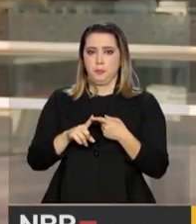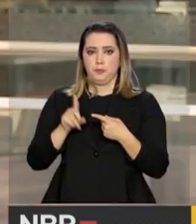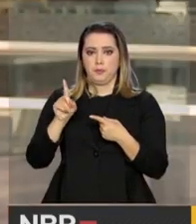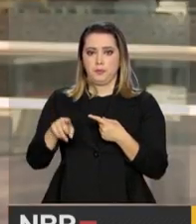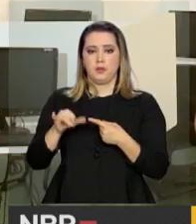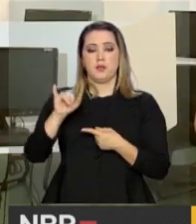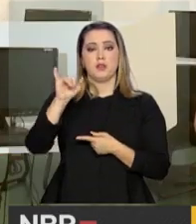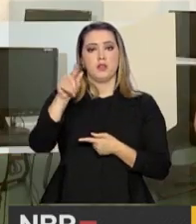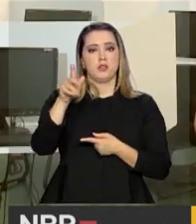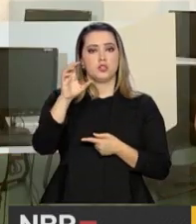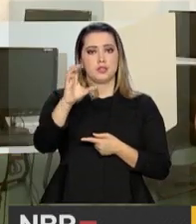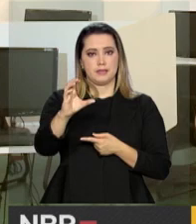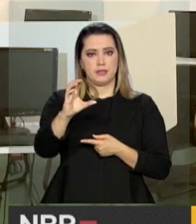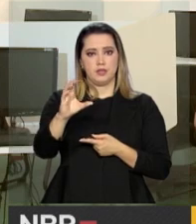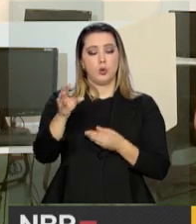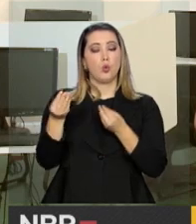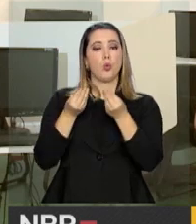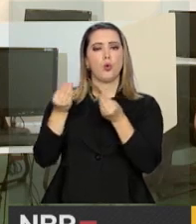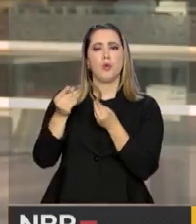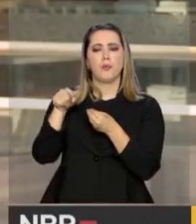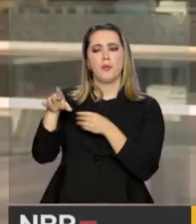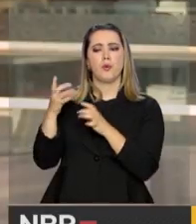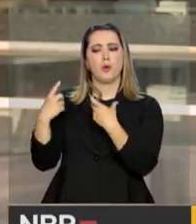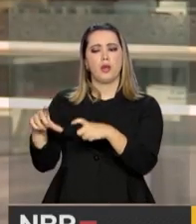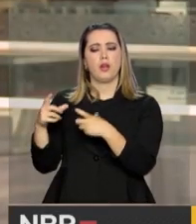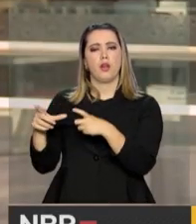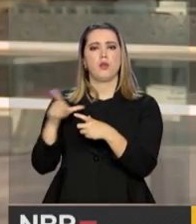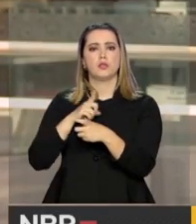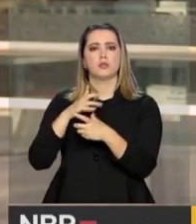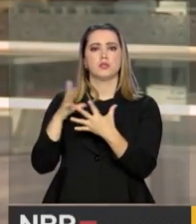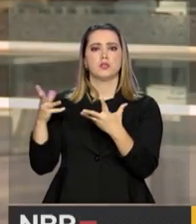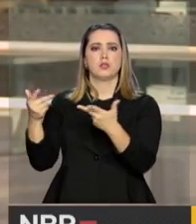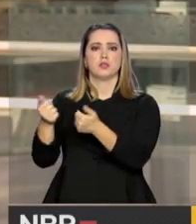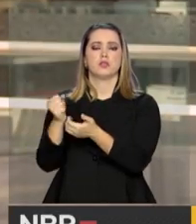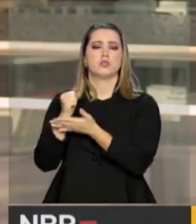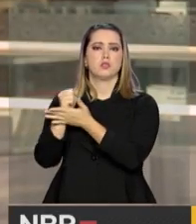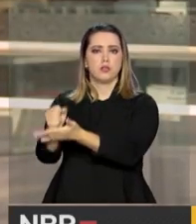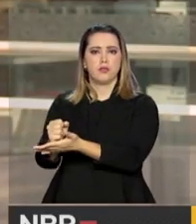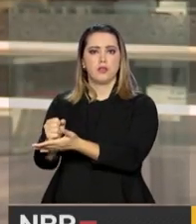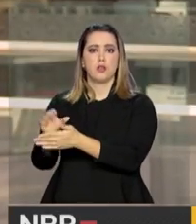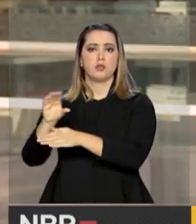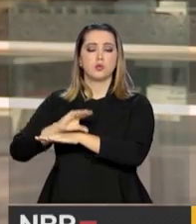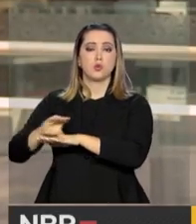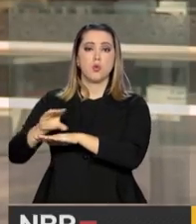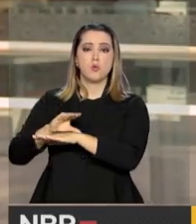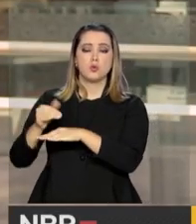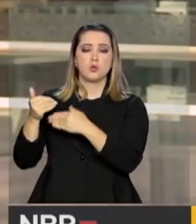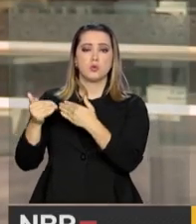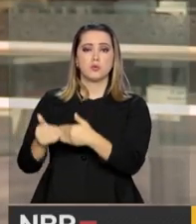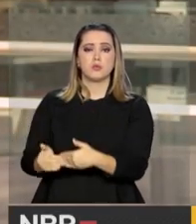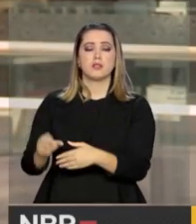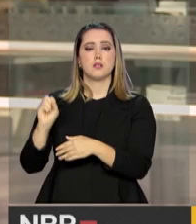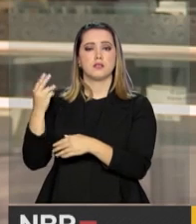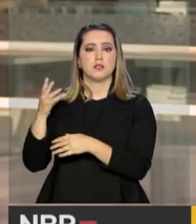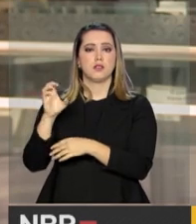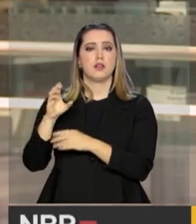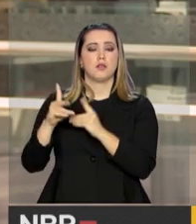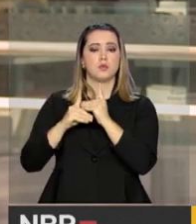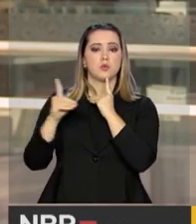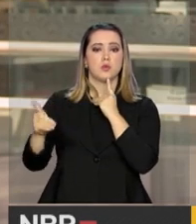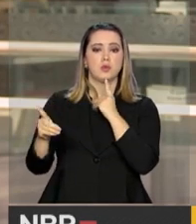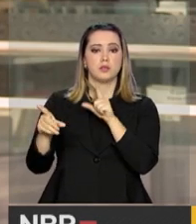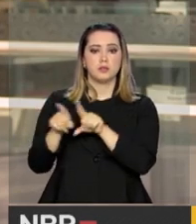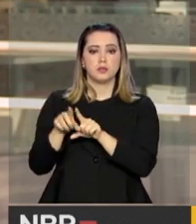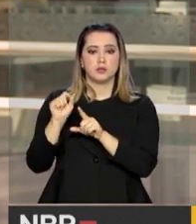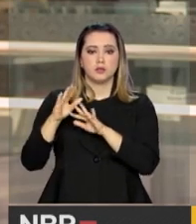IGC, que mede o quanto a instituição tem excelência na oferta dos seus cursos presenciais ou à distância, então